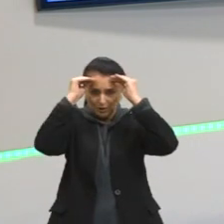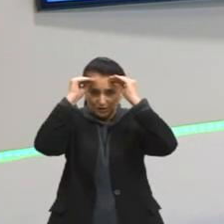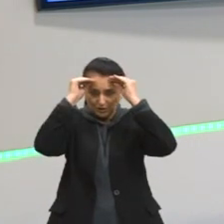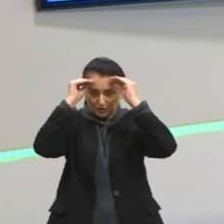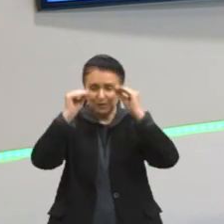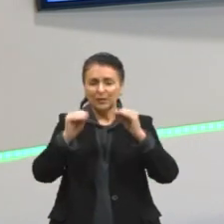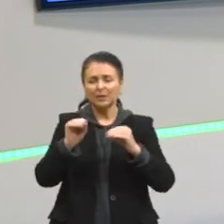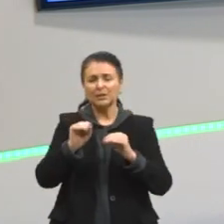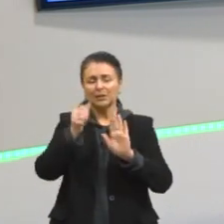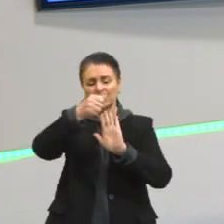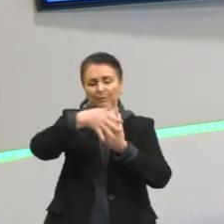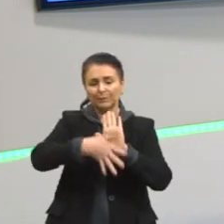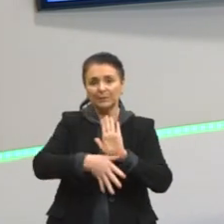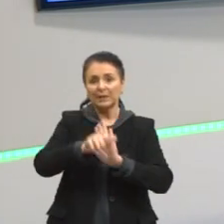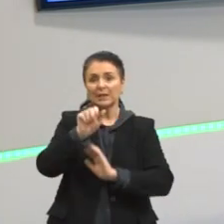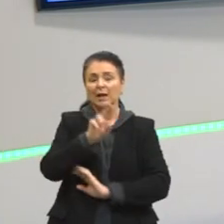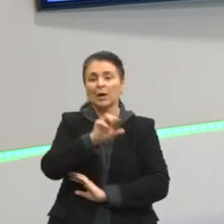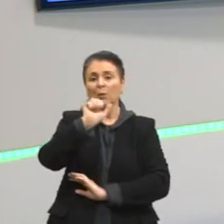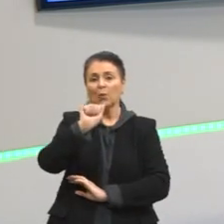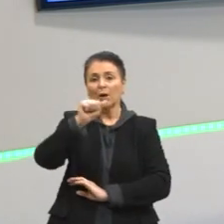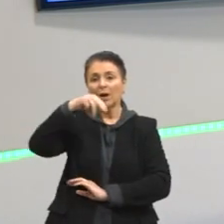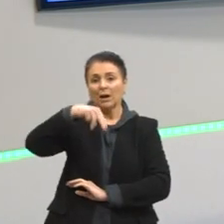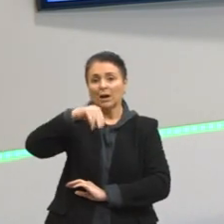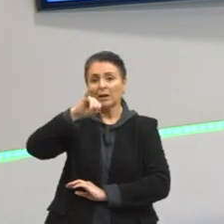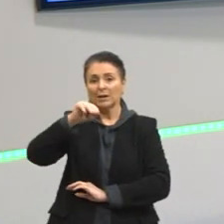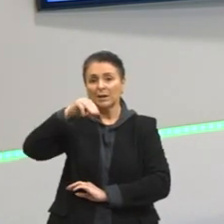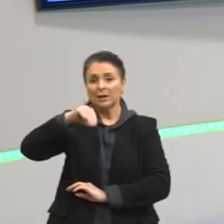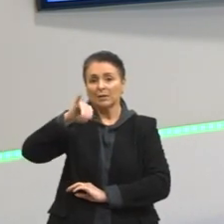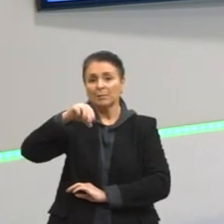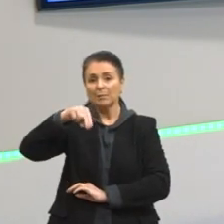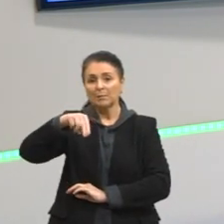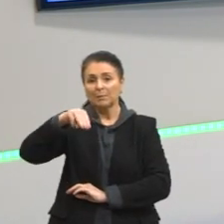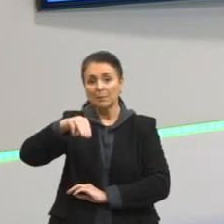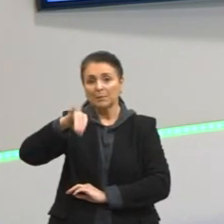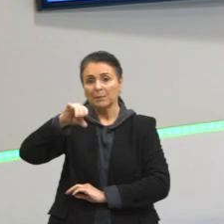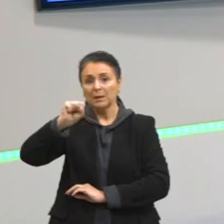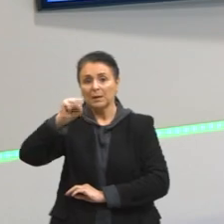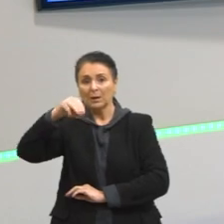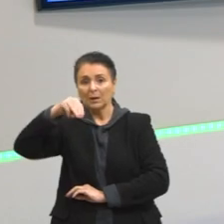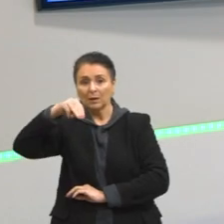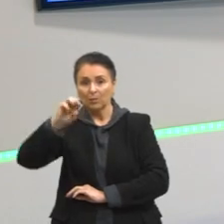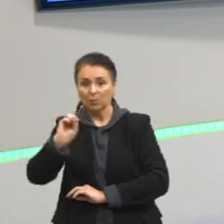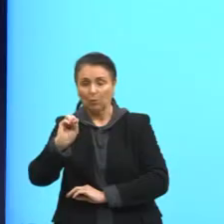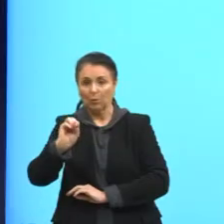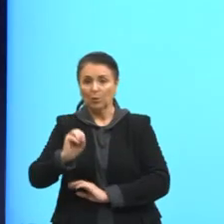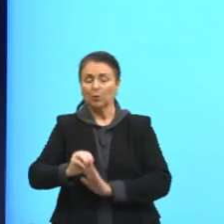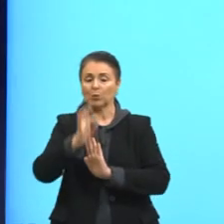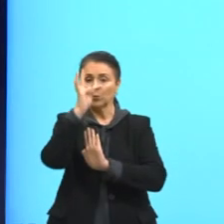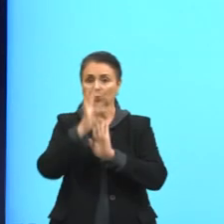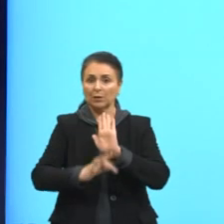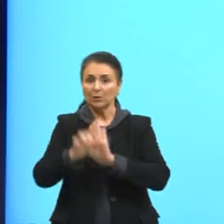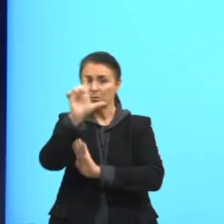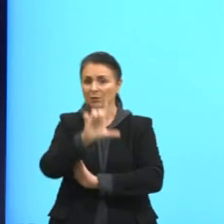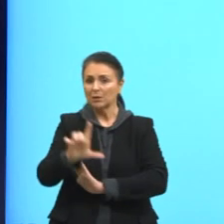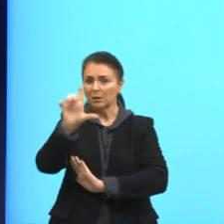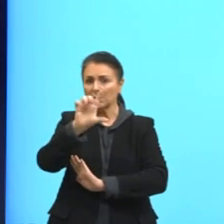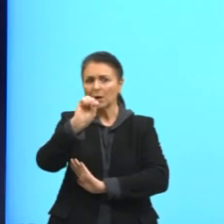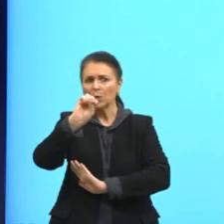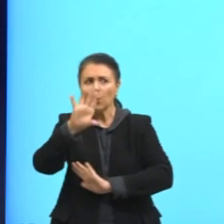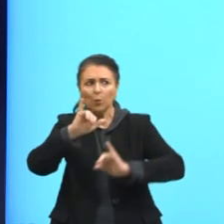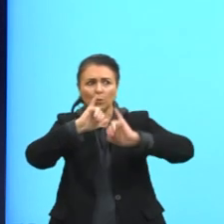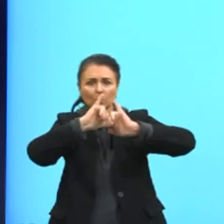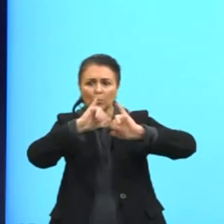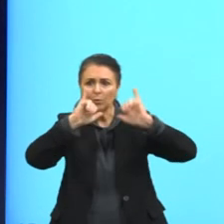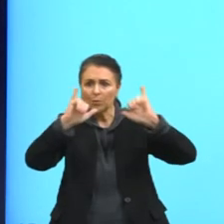que é um processo de animação dos personagens em um texto literário ou em campanhas publicitárias.